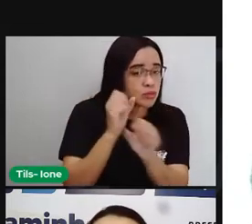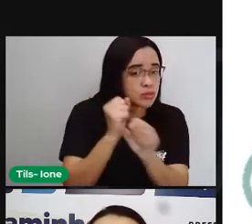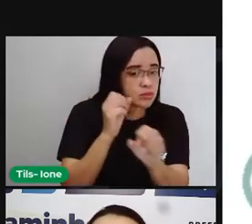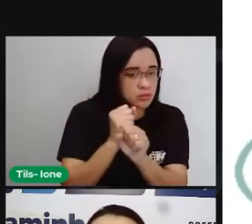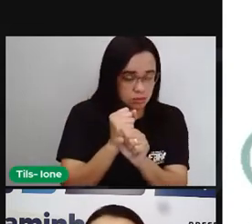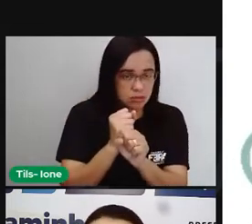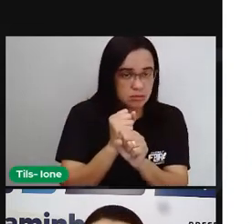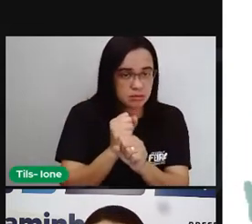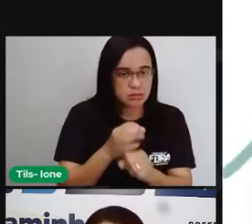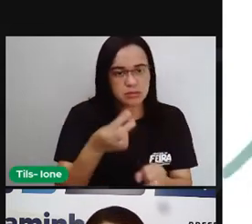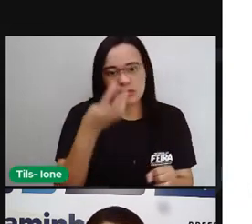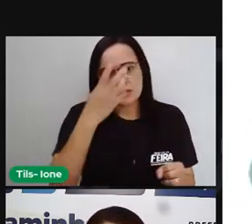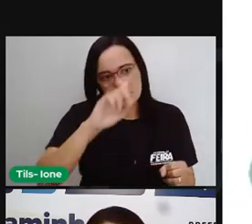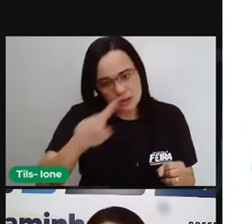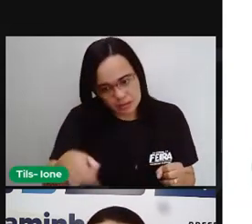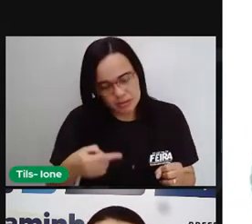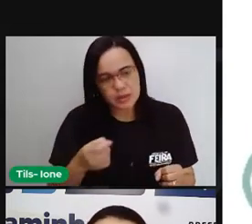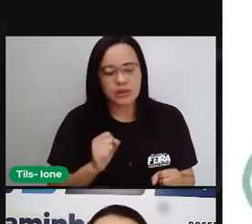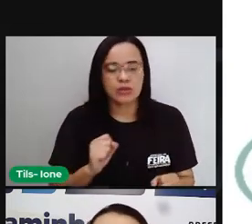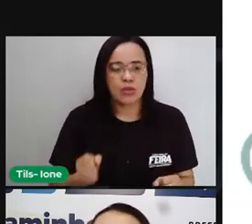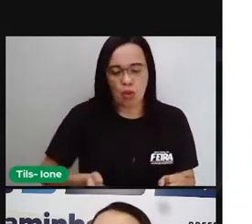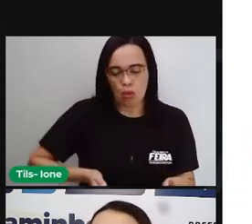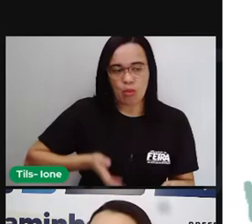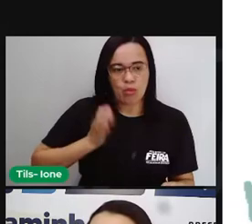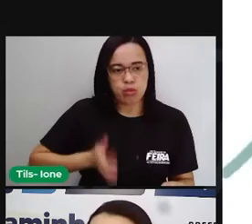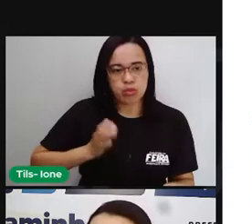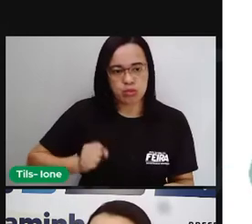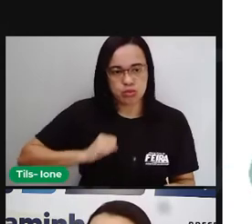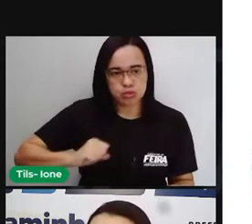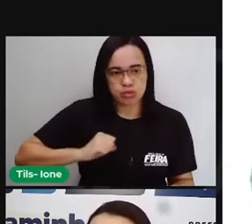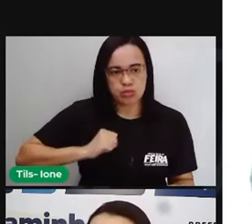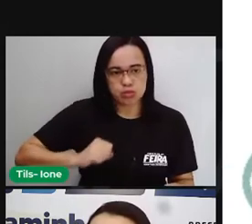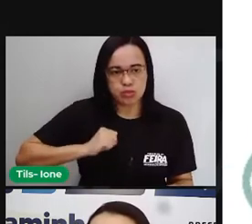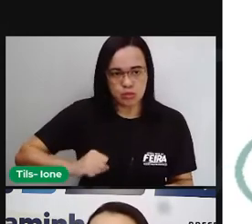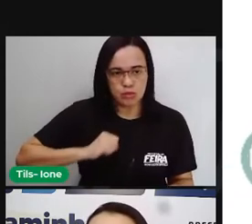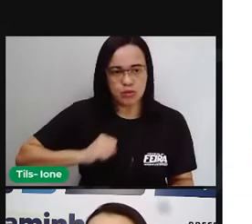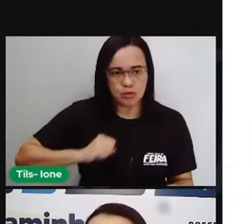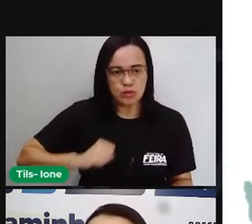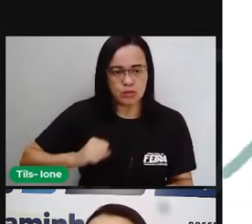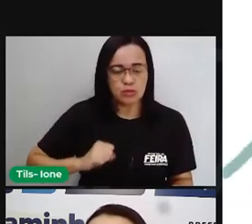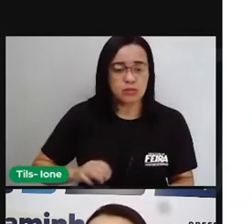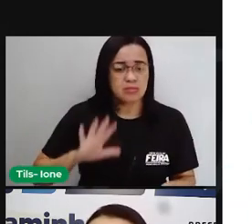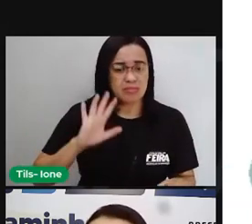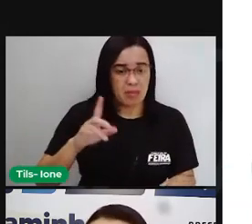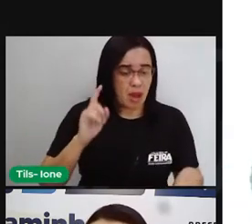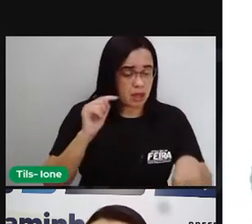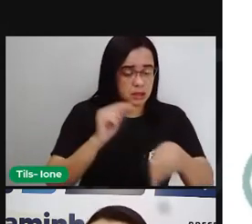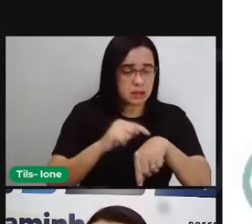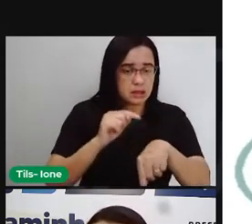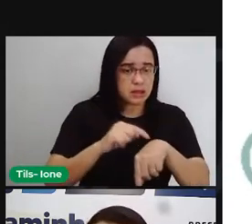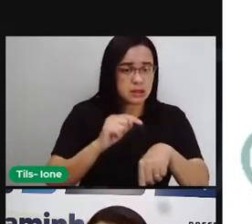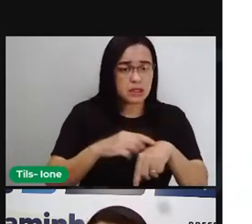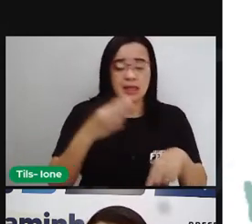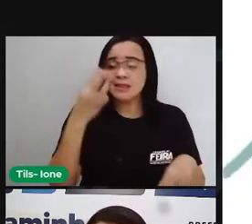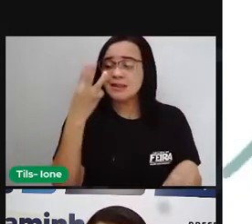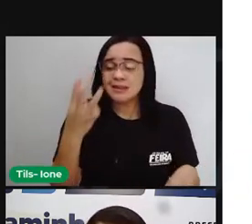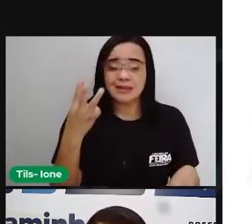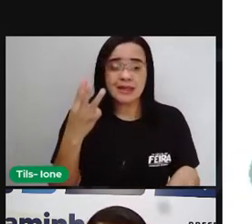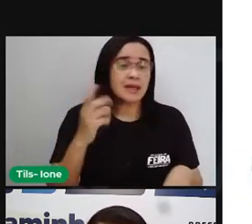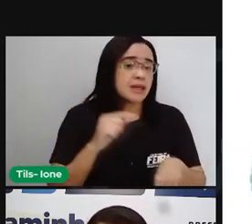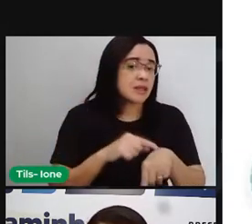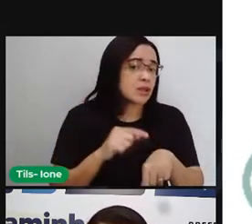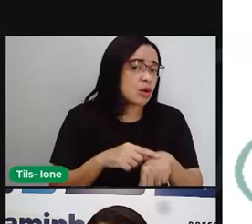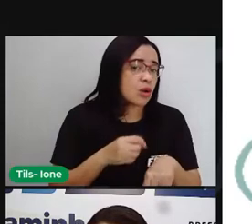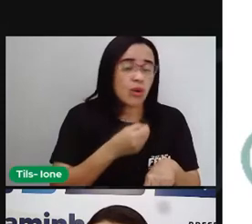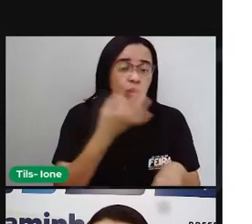mil batimentos. E em 3 horas esta é a pergunta do problema, ó.